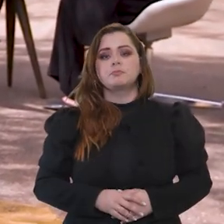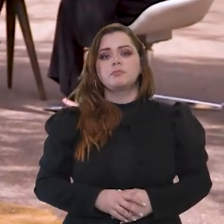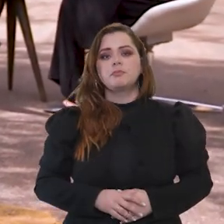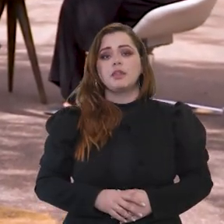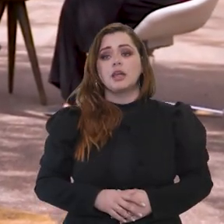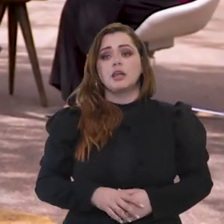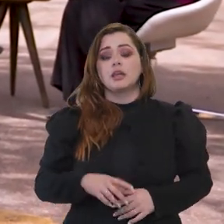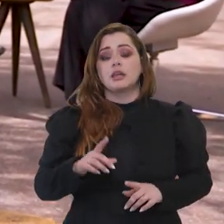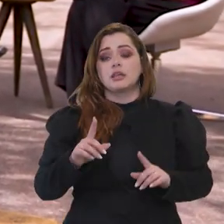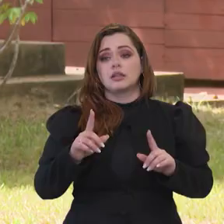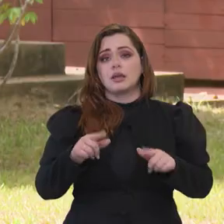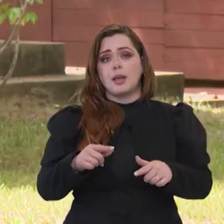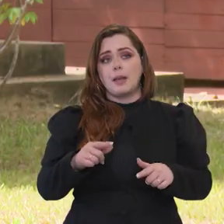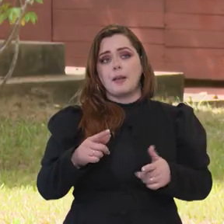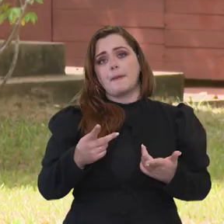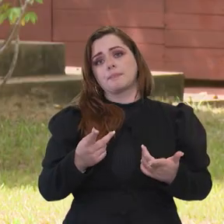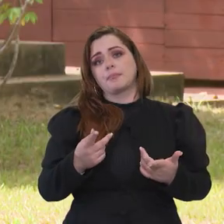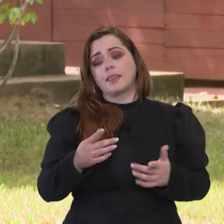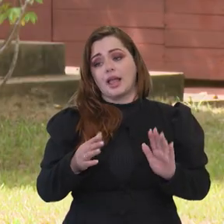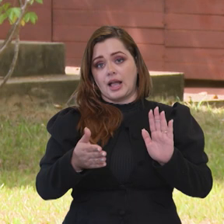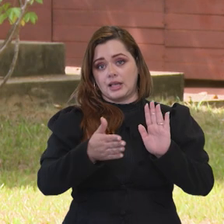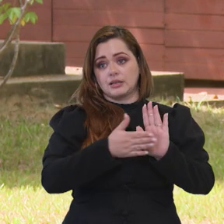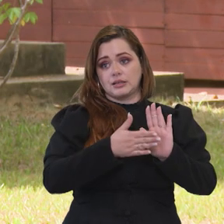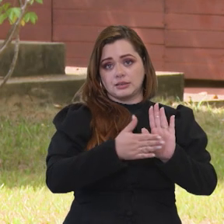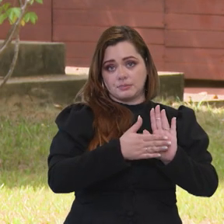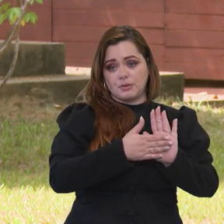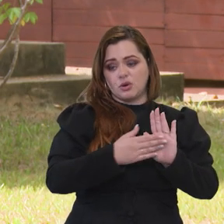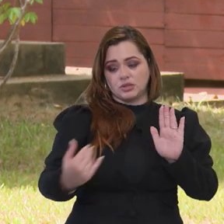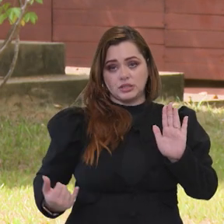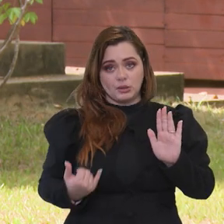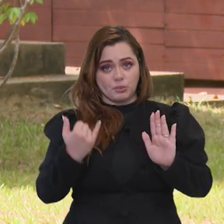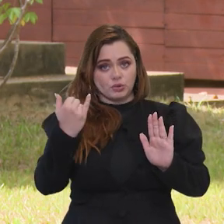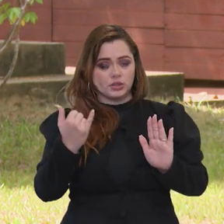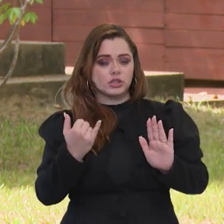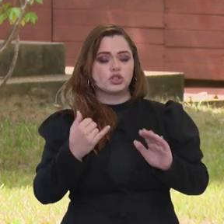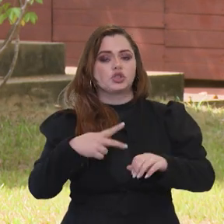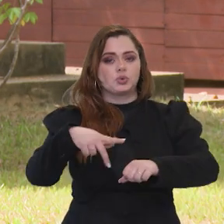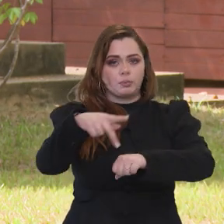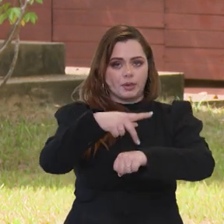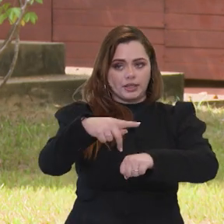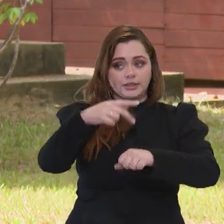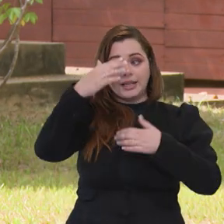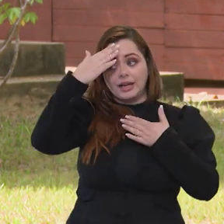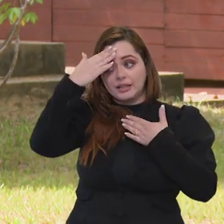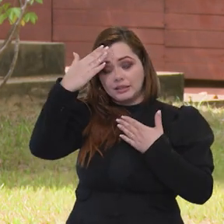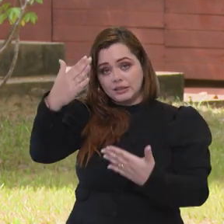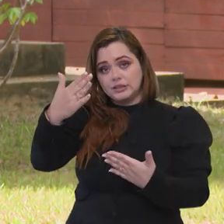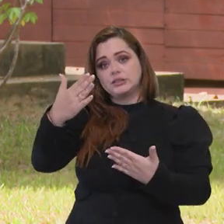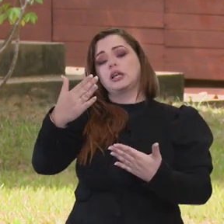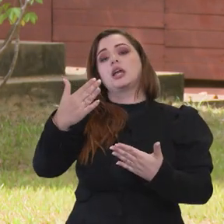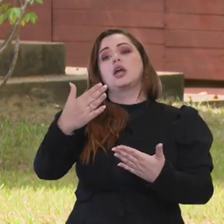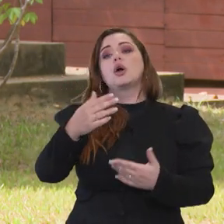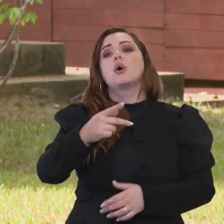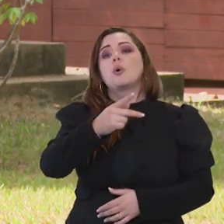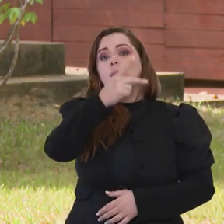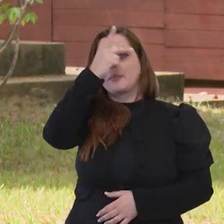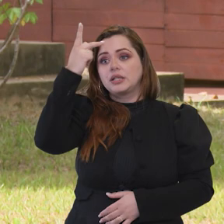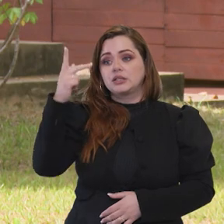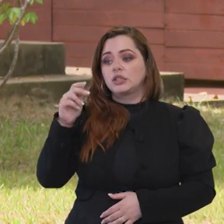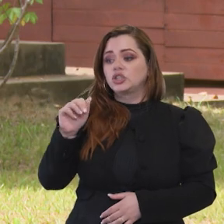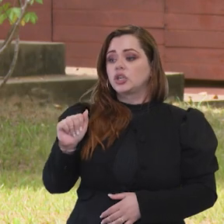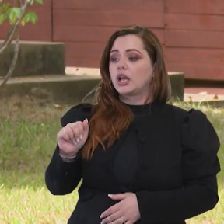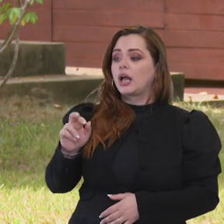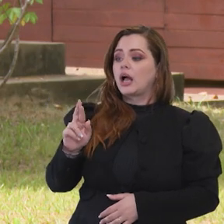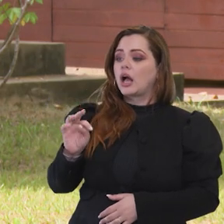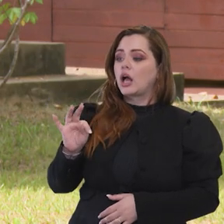brasileiro tem tido para com as principais pautas do país, agradecer em nome aqui do presidente Arthur Lira, do